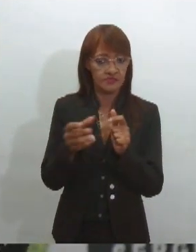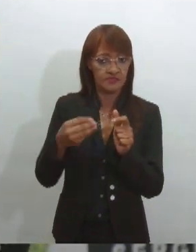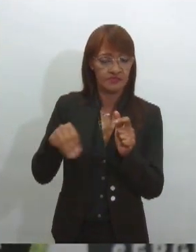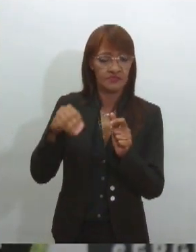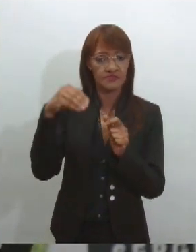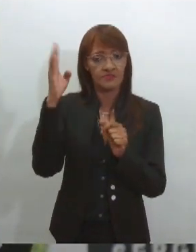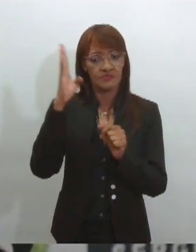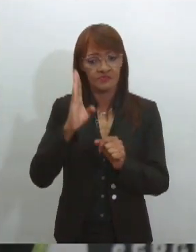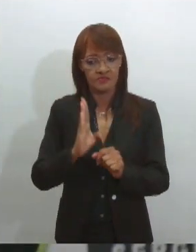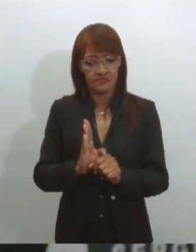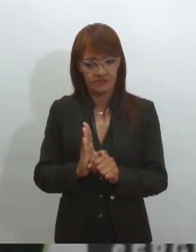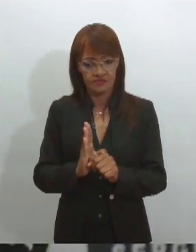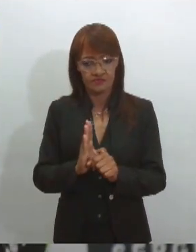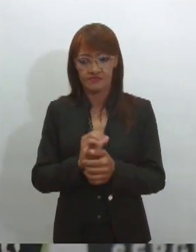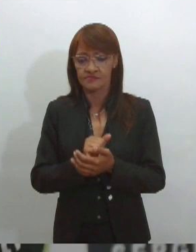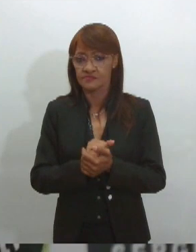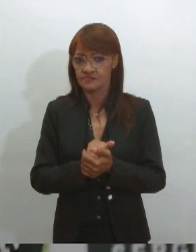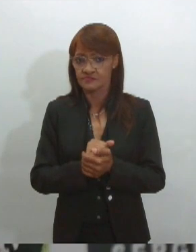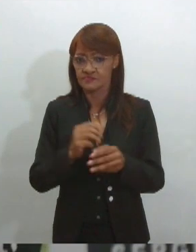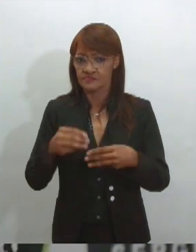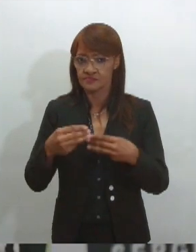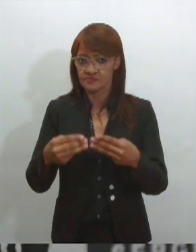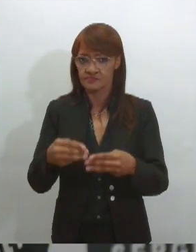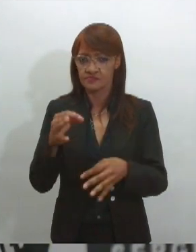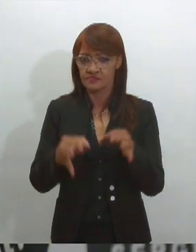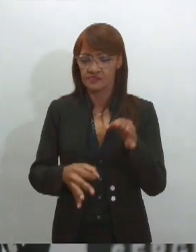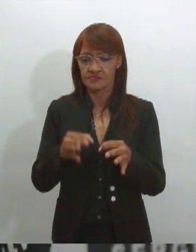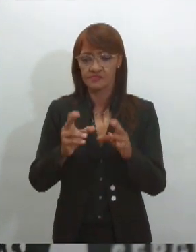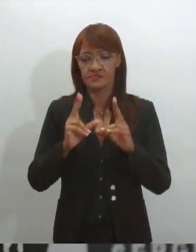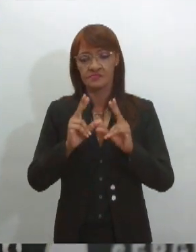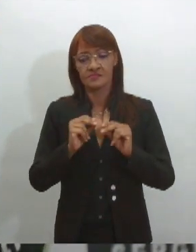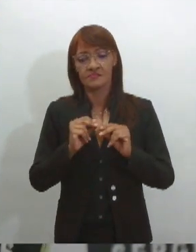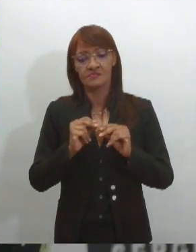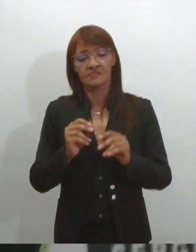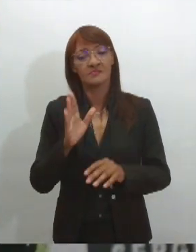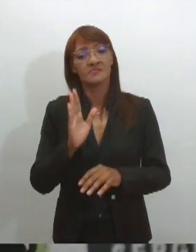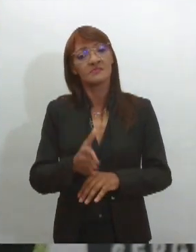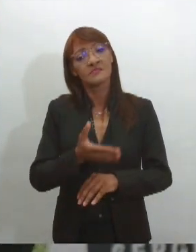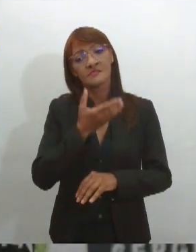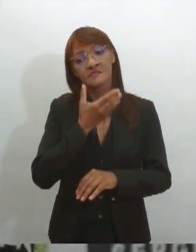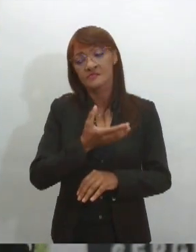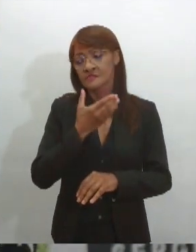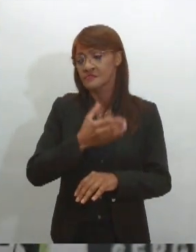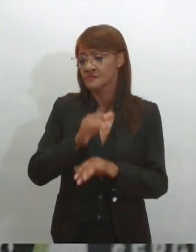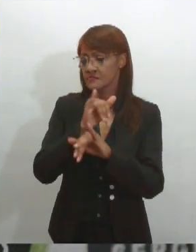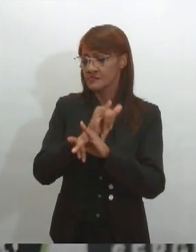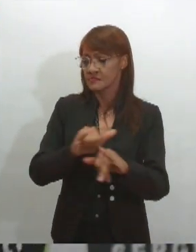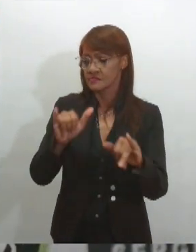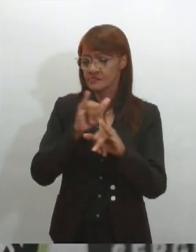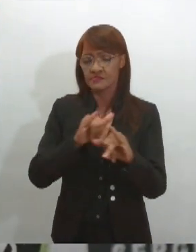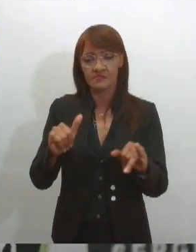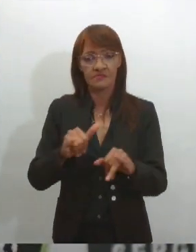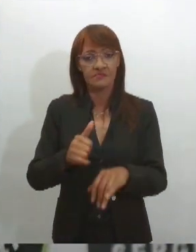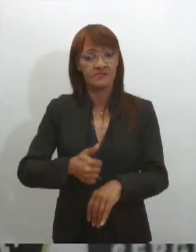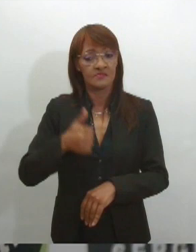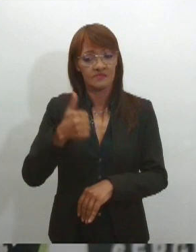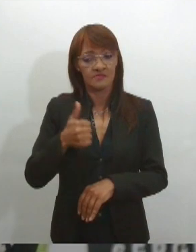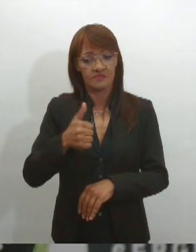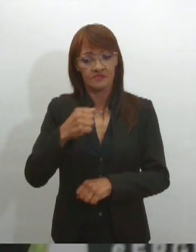Justiça. No final do ano, nós não divulgamos a informação de que éramos o primeiro do ano de 2023,